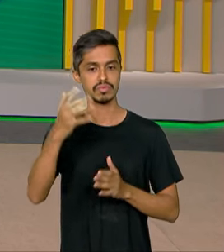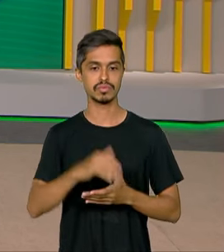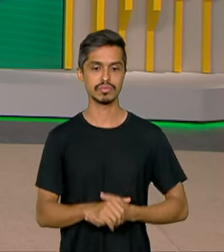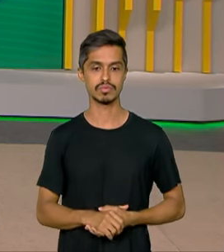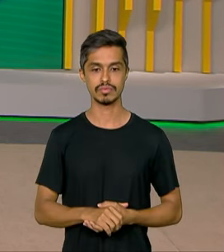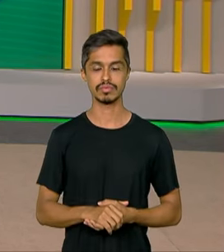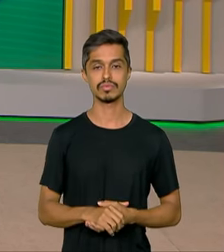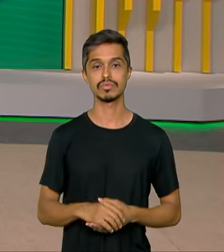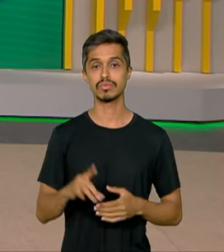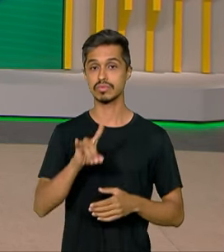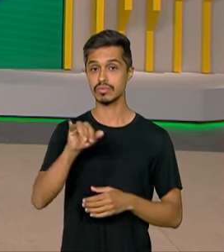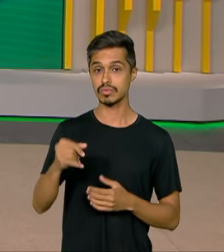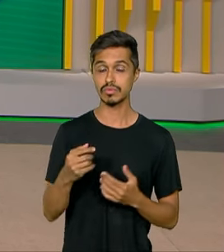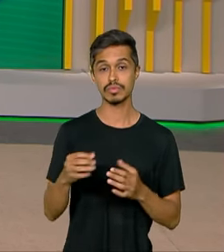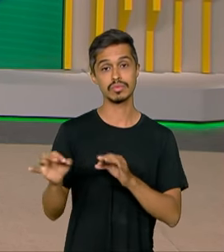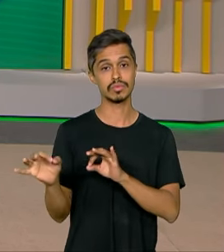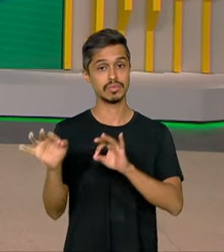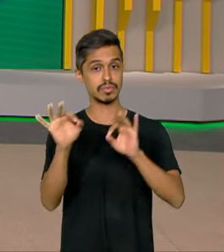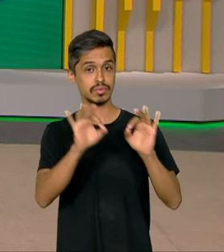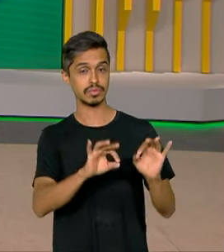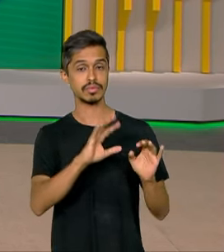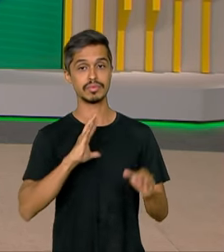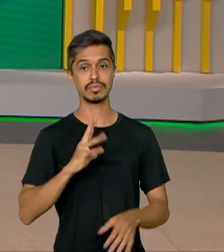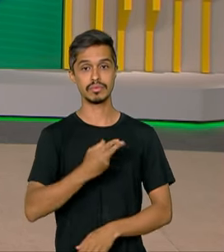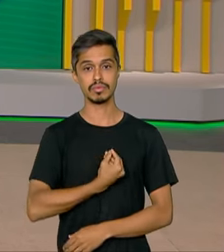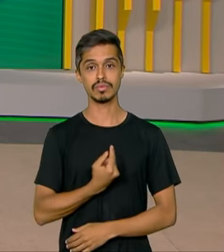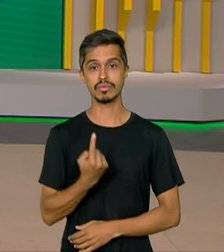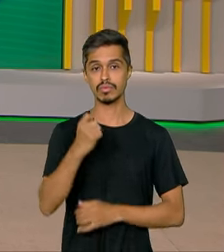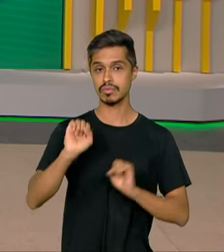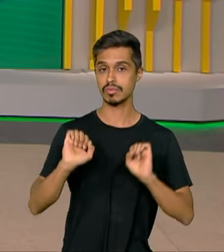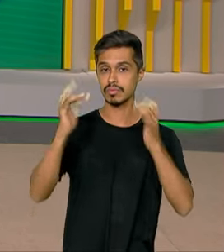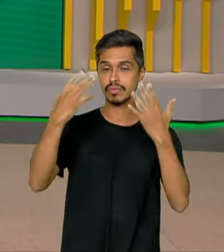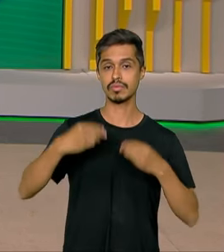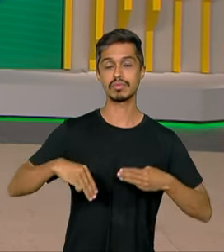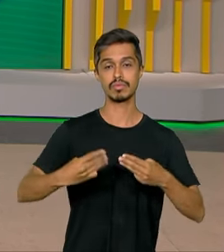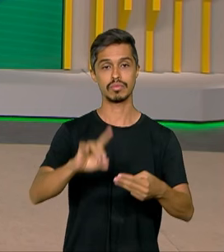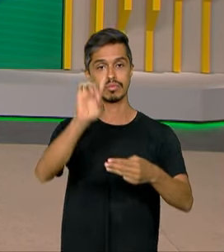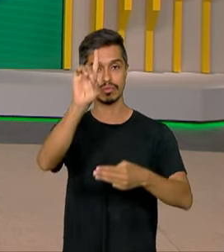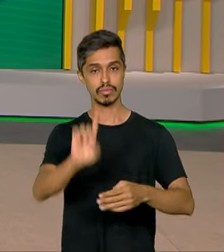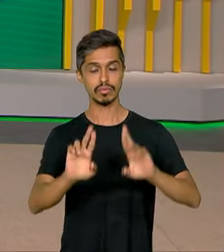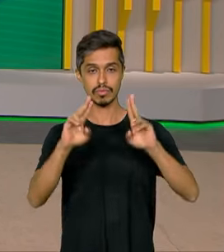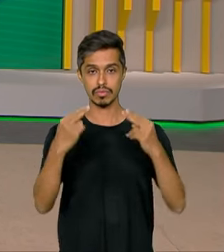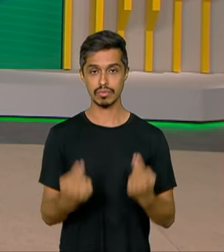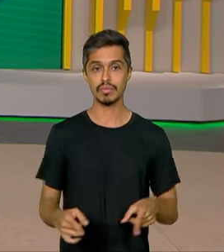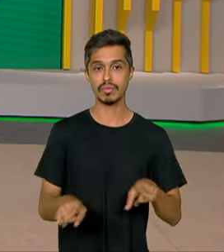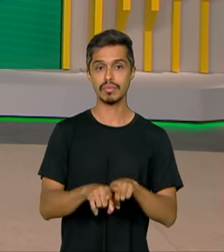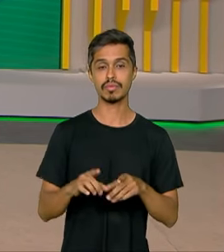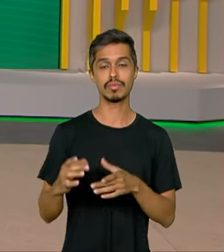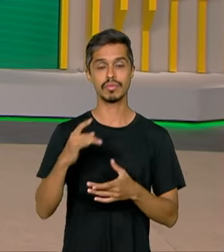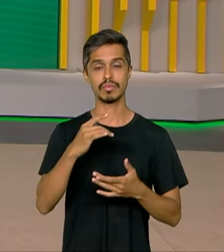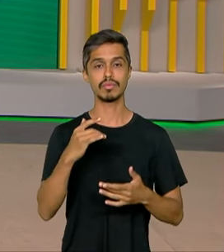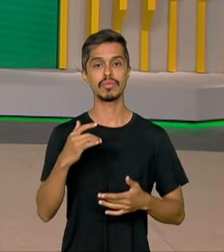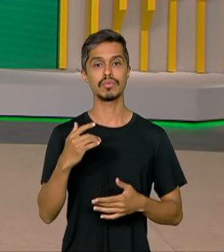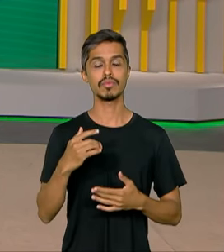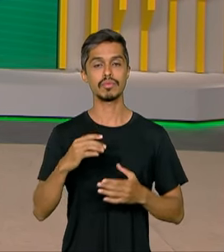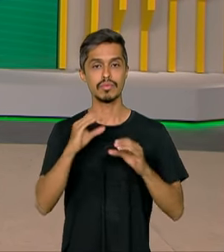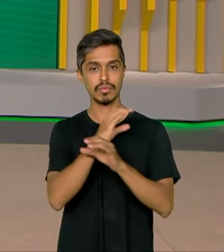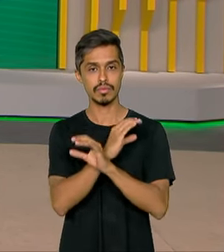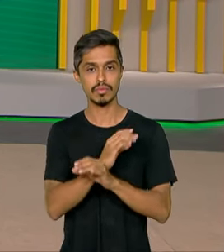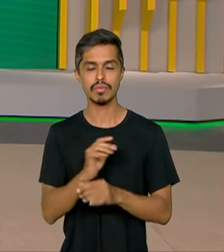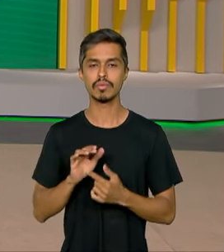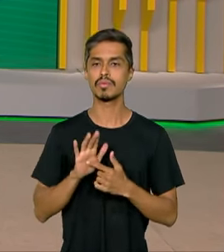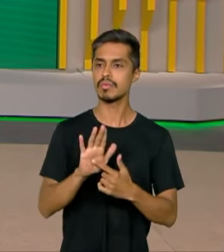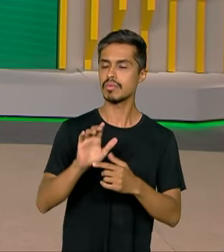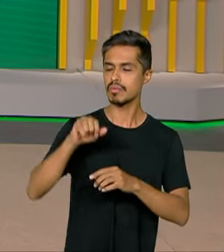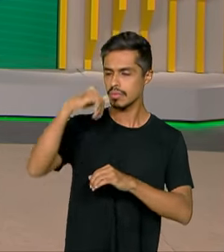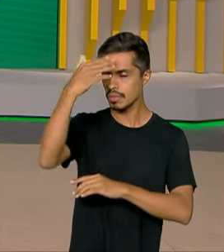Durante o Dia da Visibilidade Trans, um evento no Ministério dos Direitos Humanos e da Cidadania homenageou ativistas